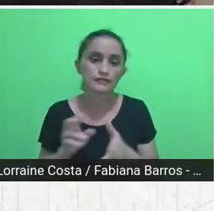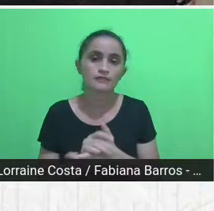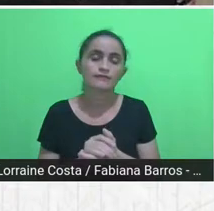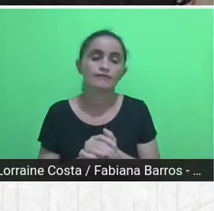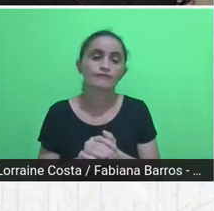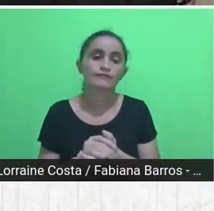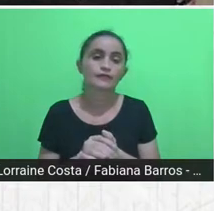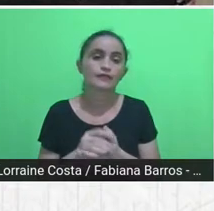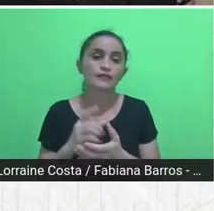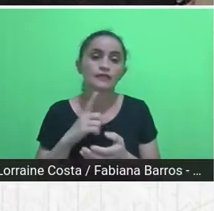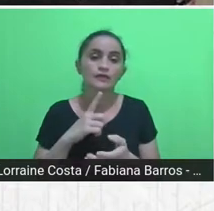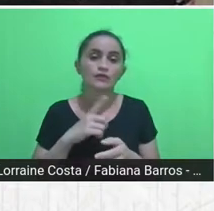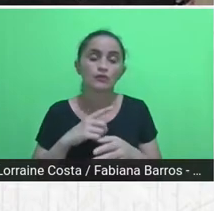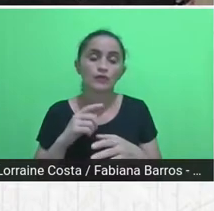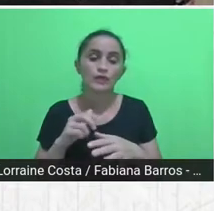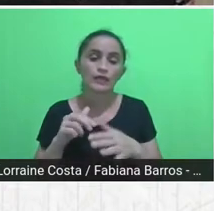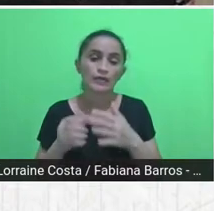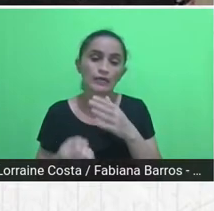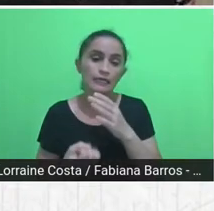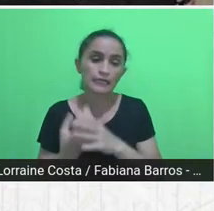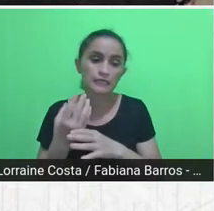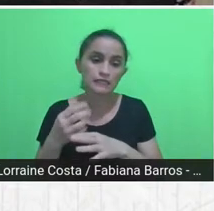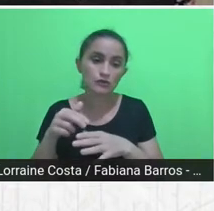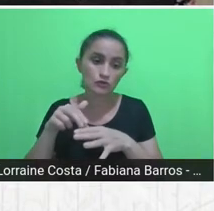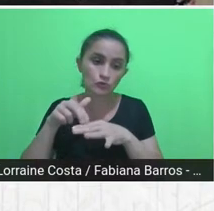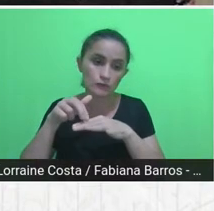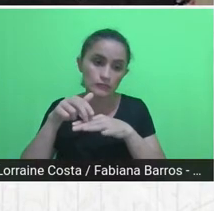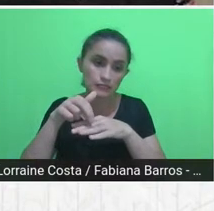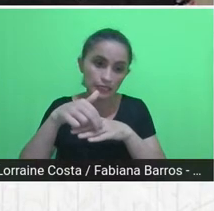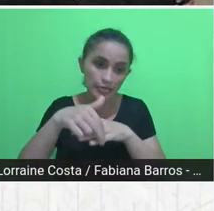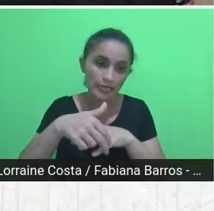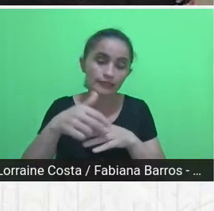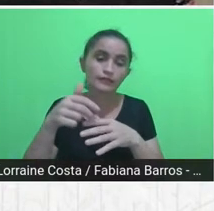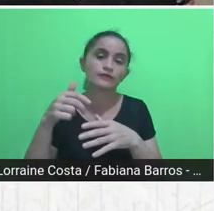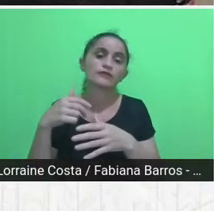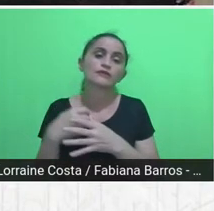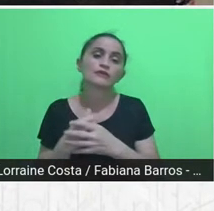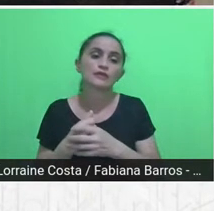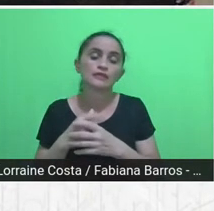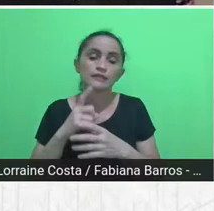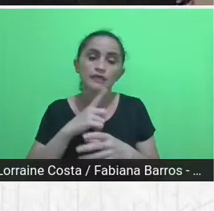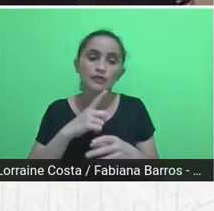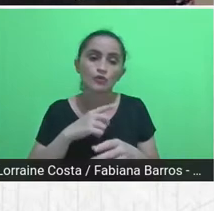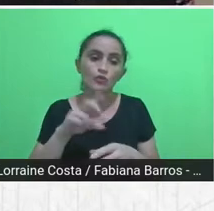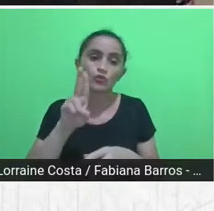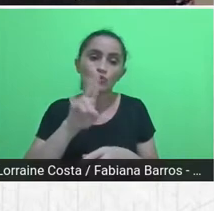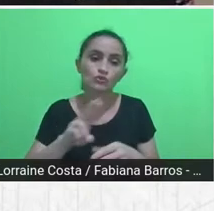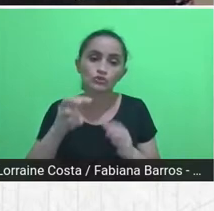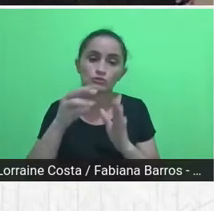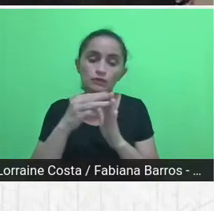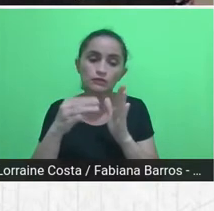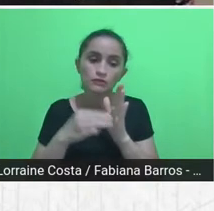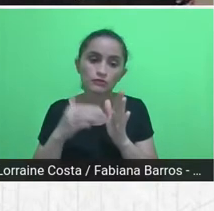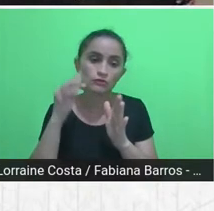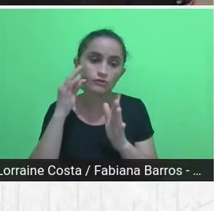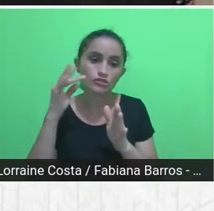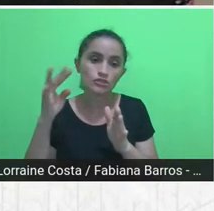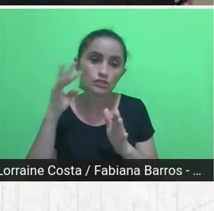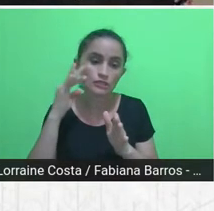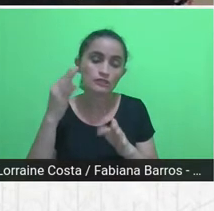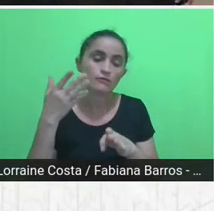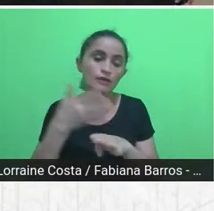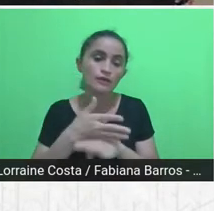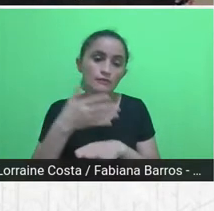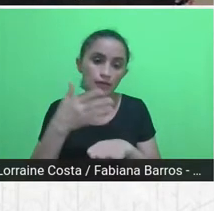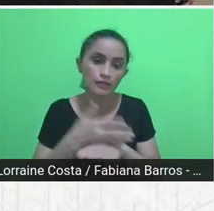estudo, registro de metodologias participativas que estão sendo utilizadas, né, construções de interfaces